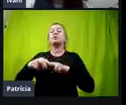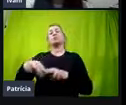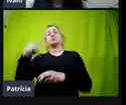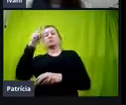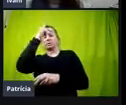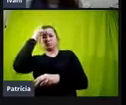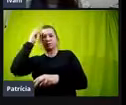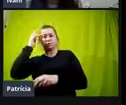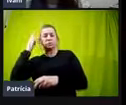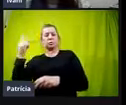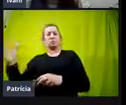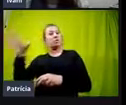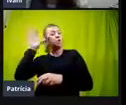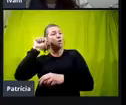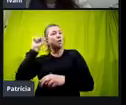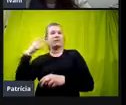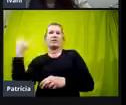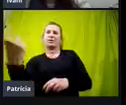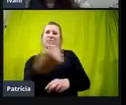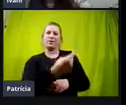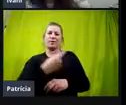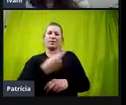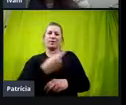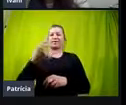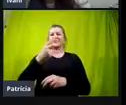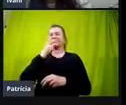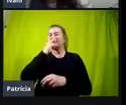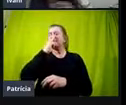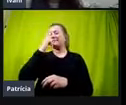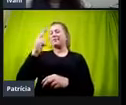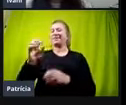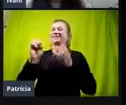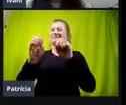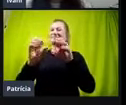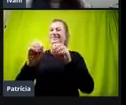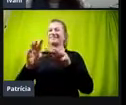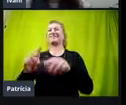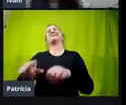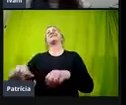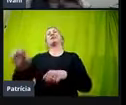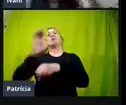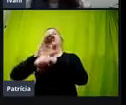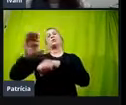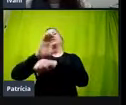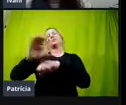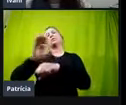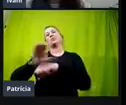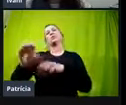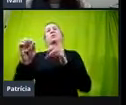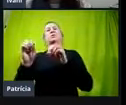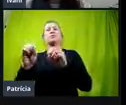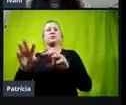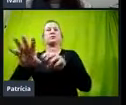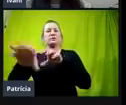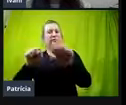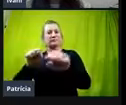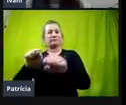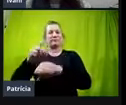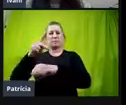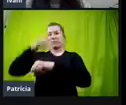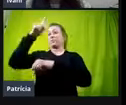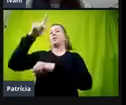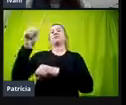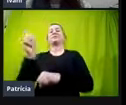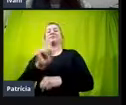nós, parece assim que eu só leciono nos cursos de licenciatura, nos cursos de pós-graduação da instituição,